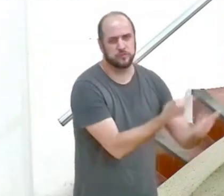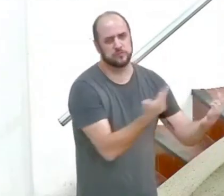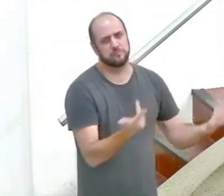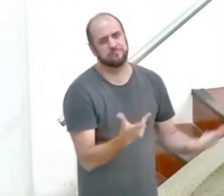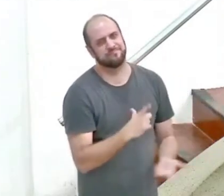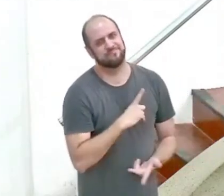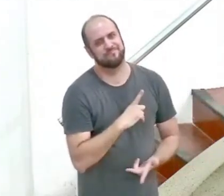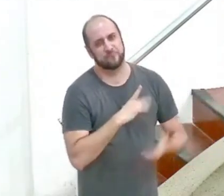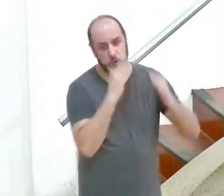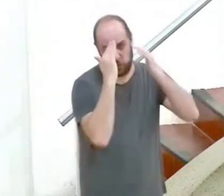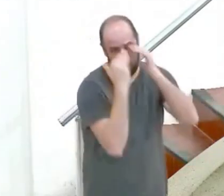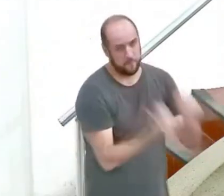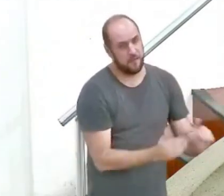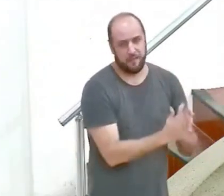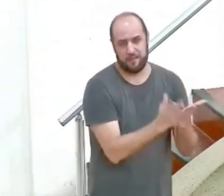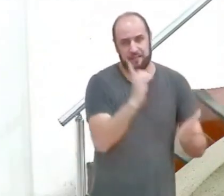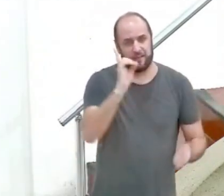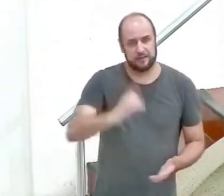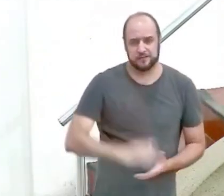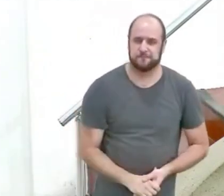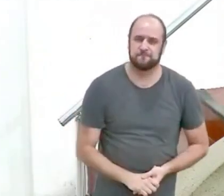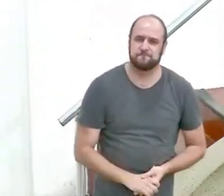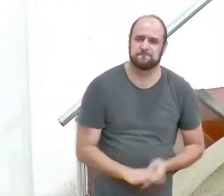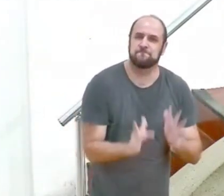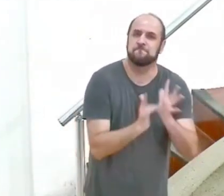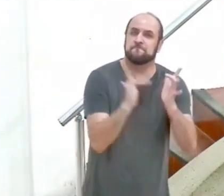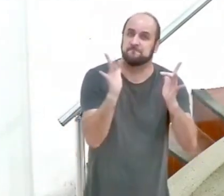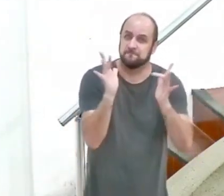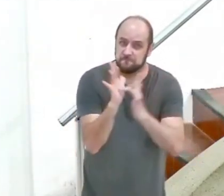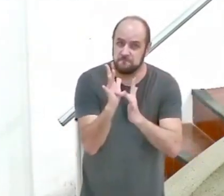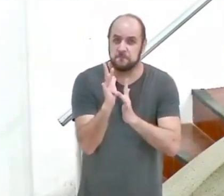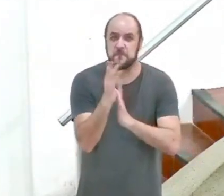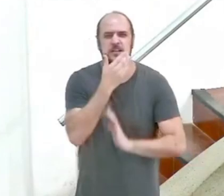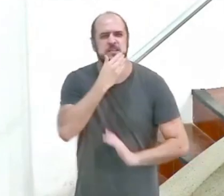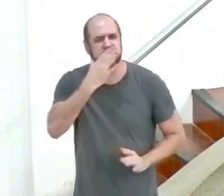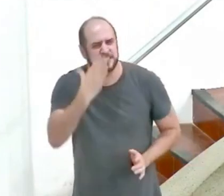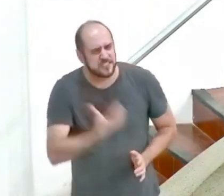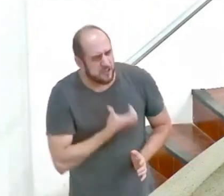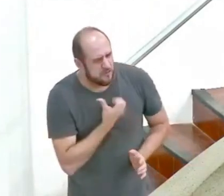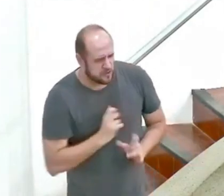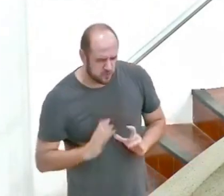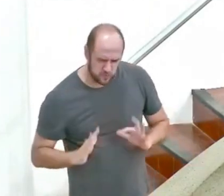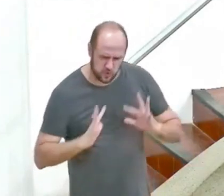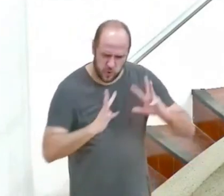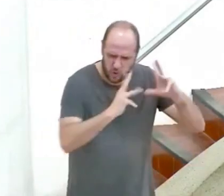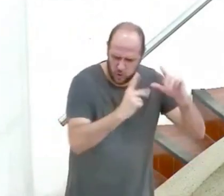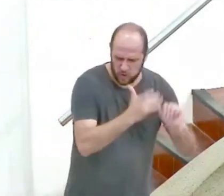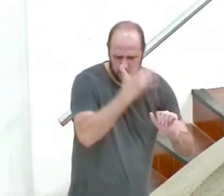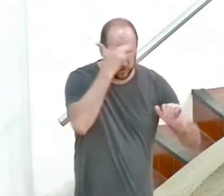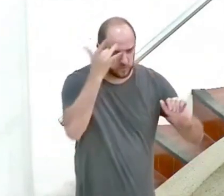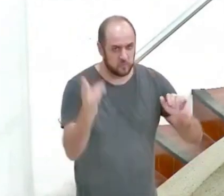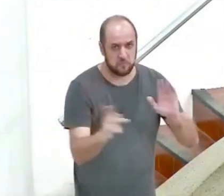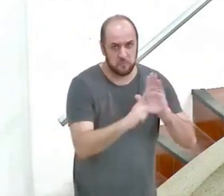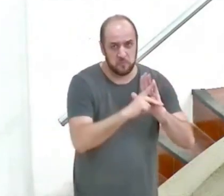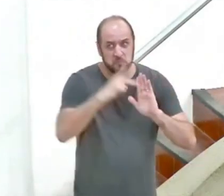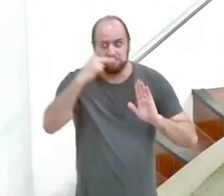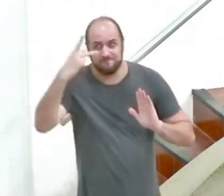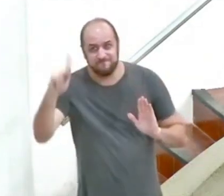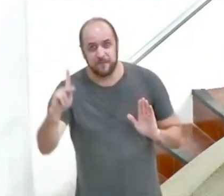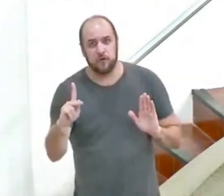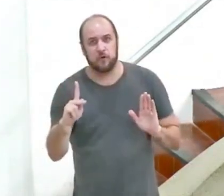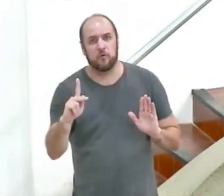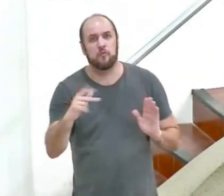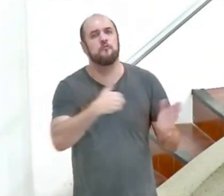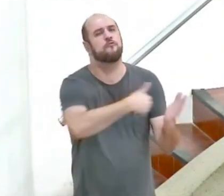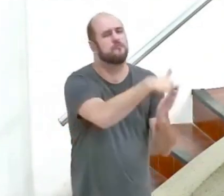são insubmissos a sua palavra o nosso Jesus salvador de todo aquele que lhe pertence é também o vingador de todo